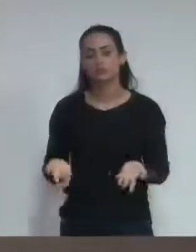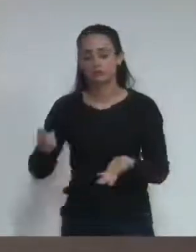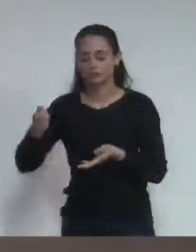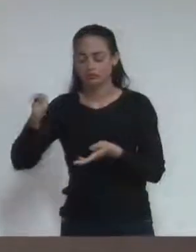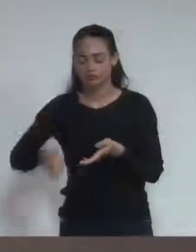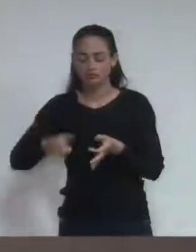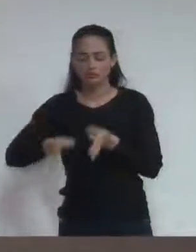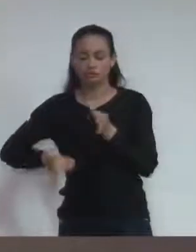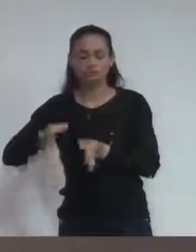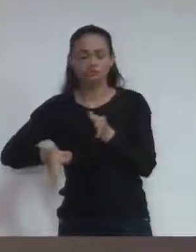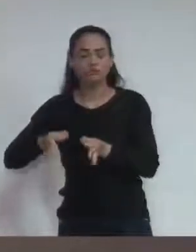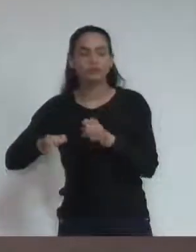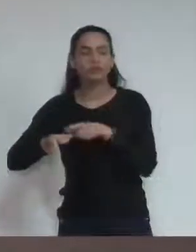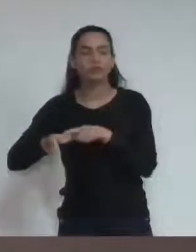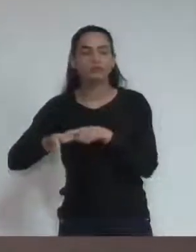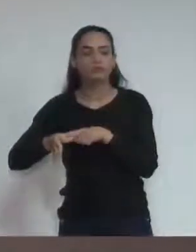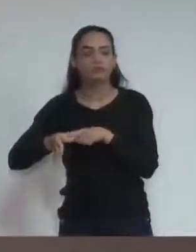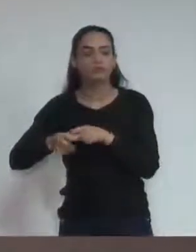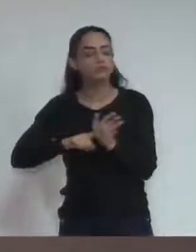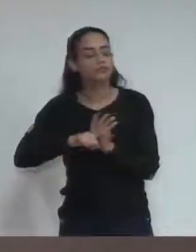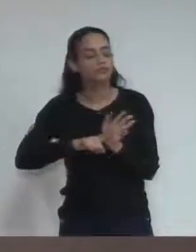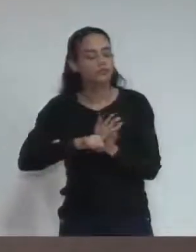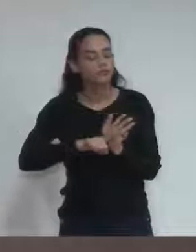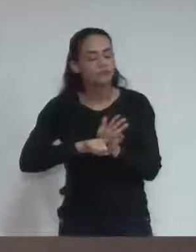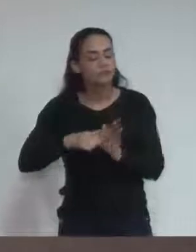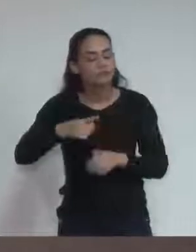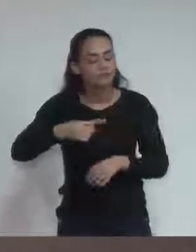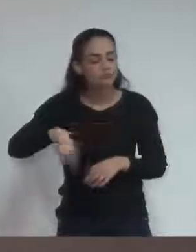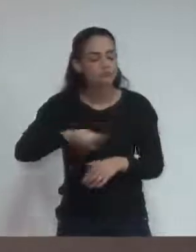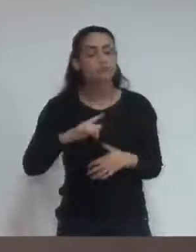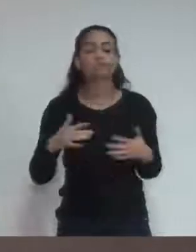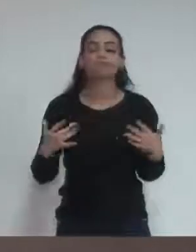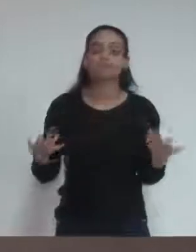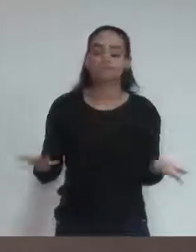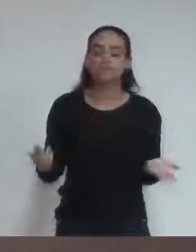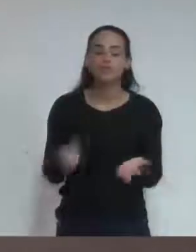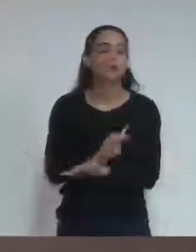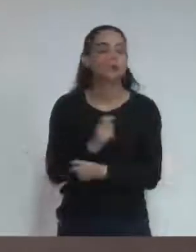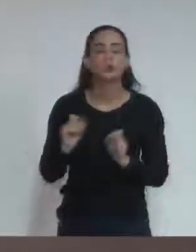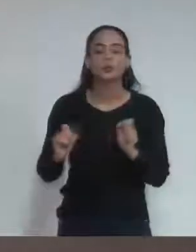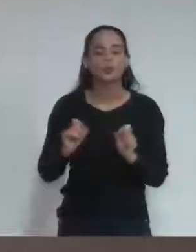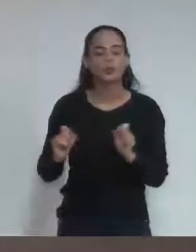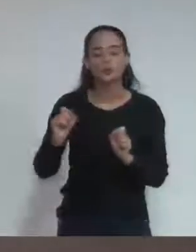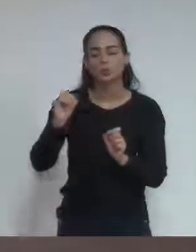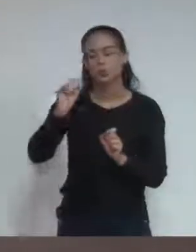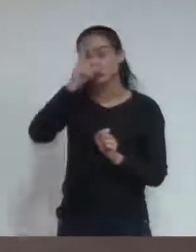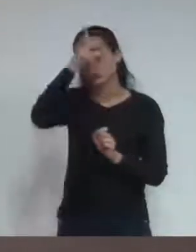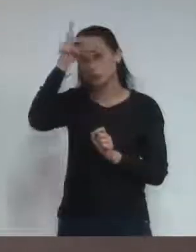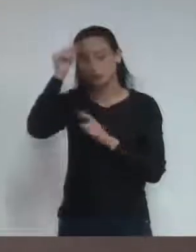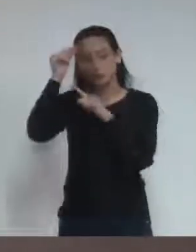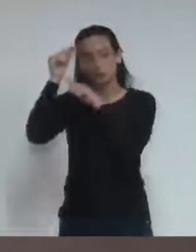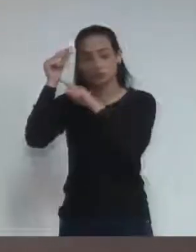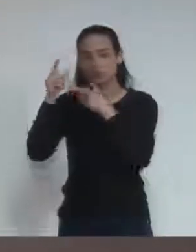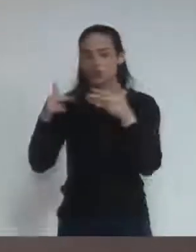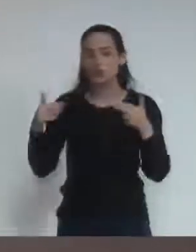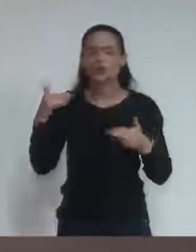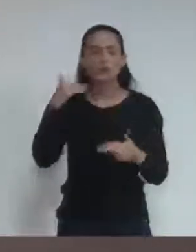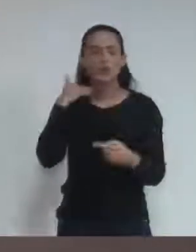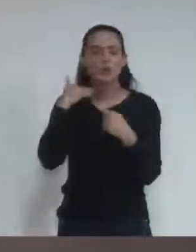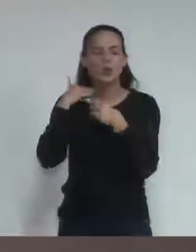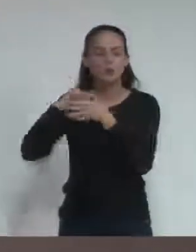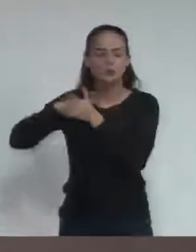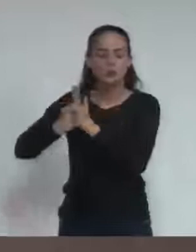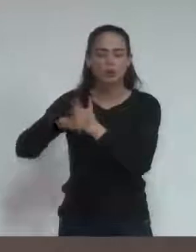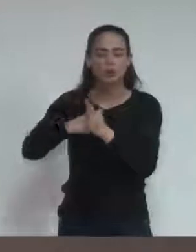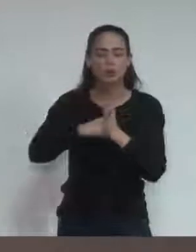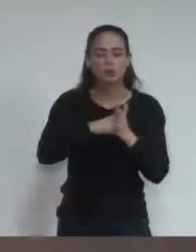o resultado, senhores sabem, o prefeito, bens bloqueados, o secretário, bens bloqueados e foram condenados